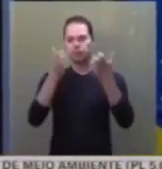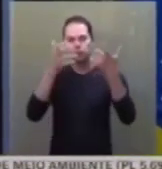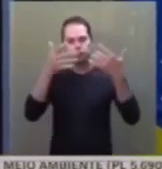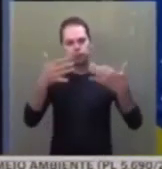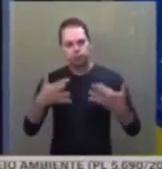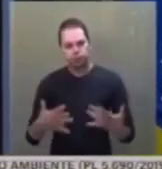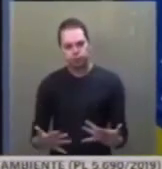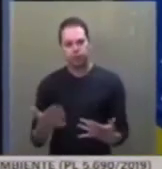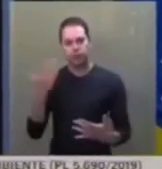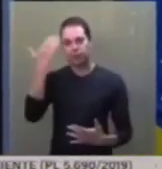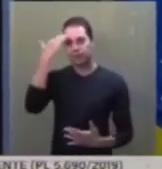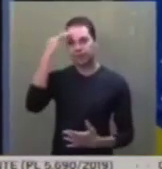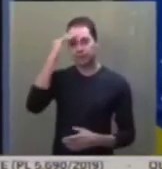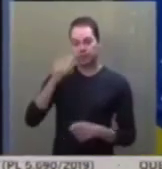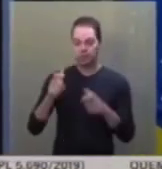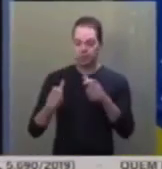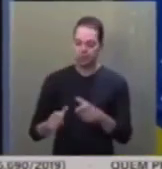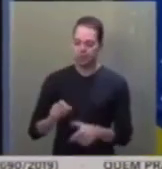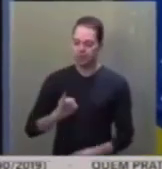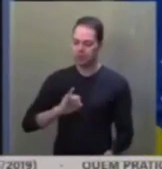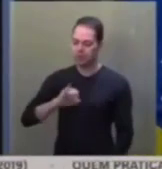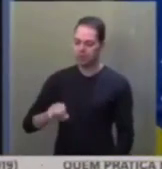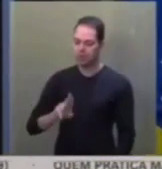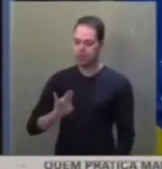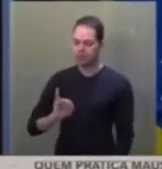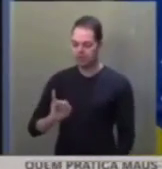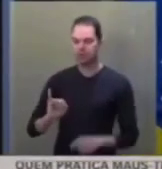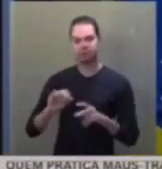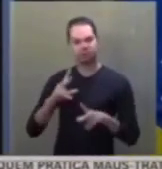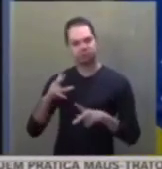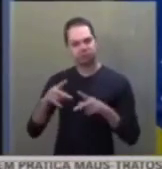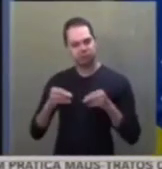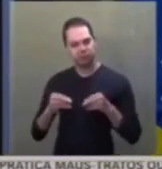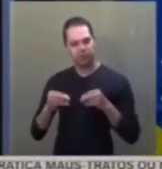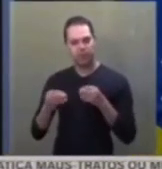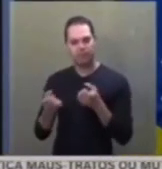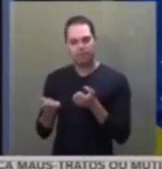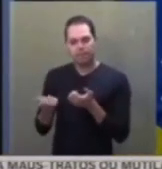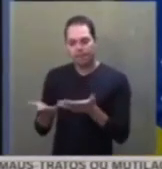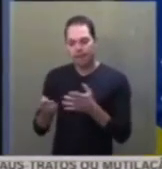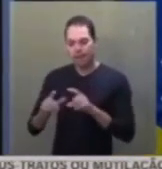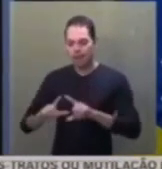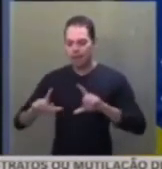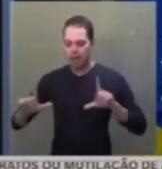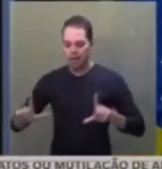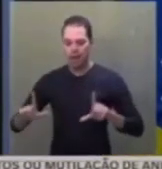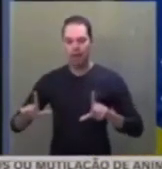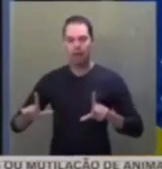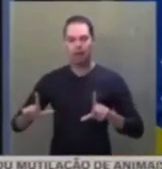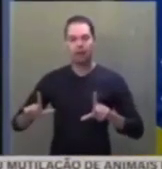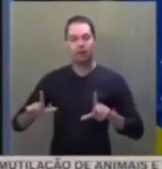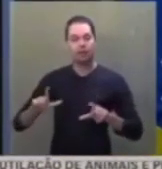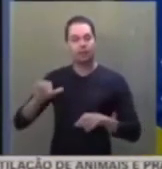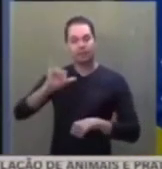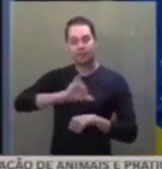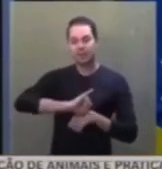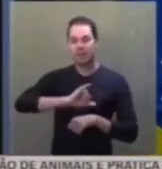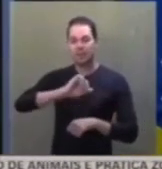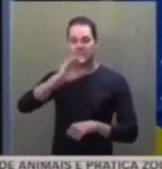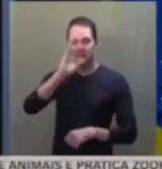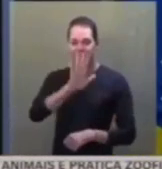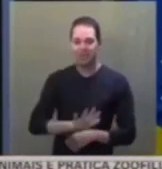entendemos que a Ijuí é mais do que merecedora do título de capital nacional das etnias.